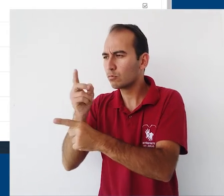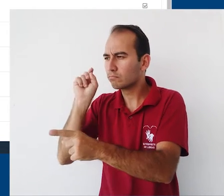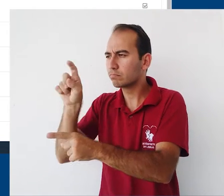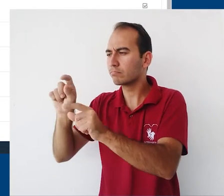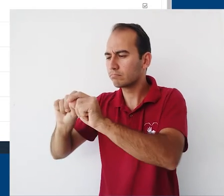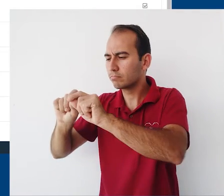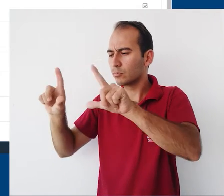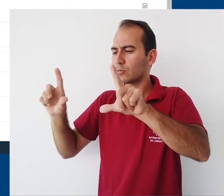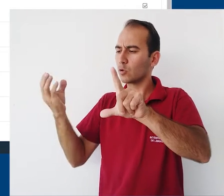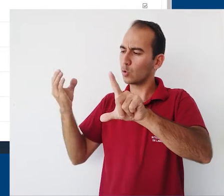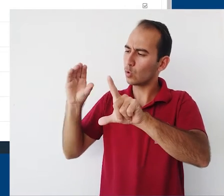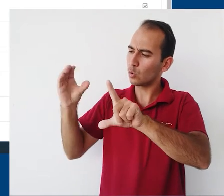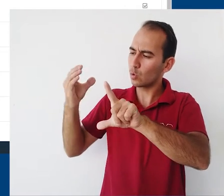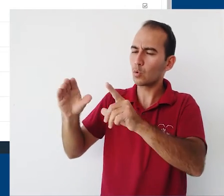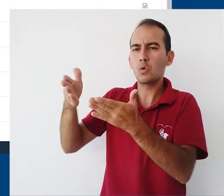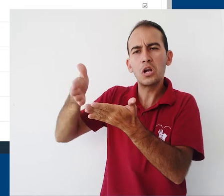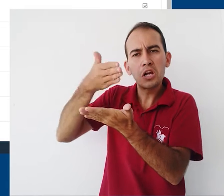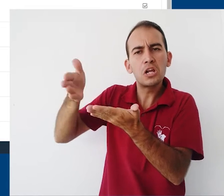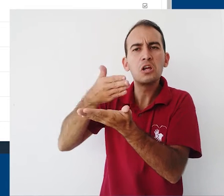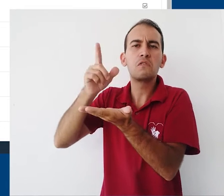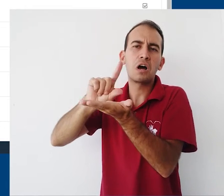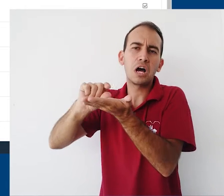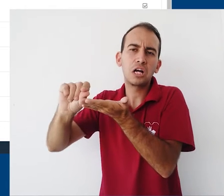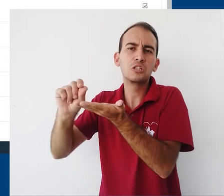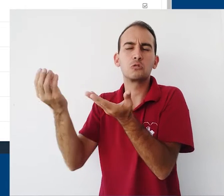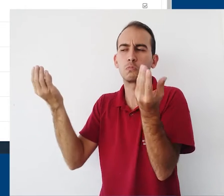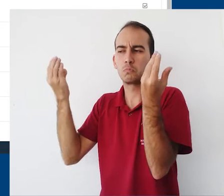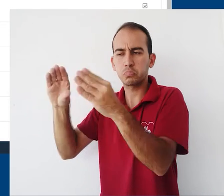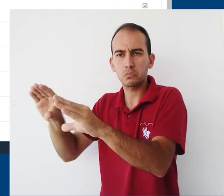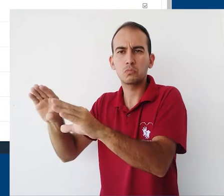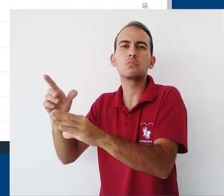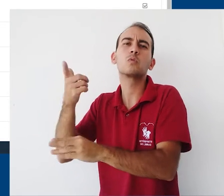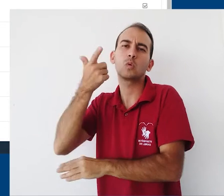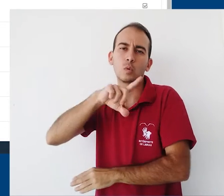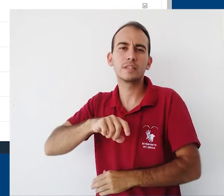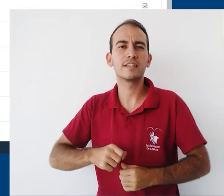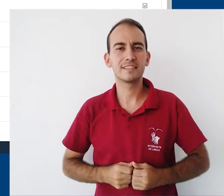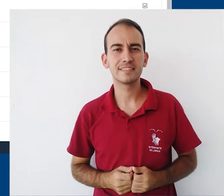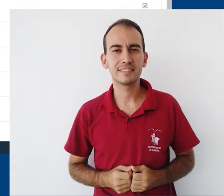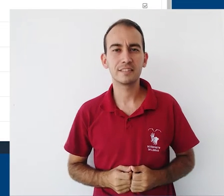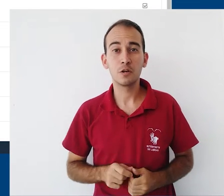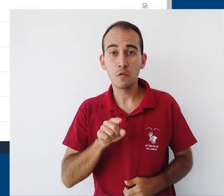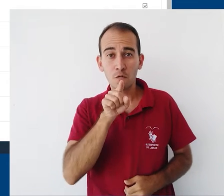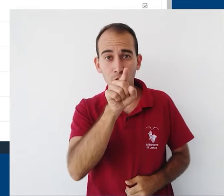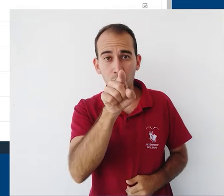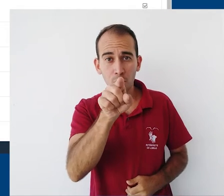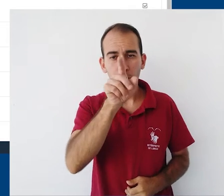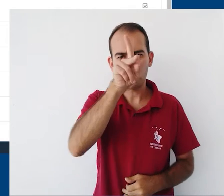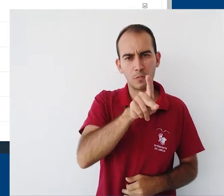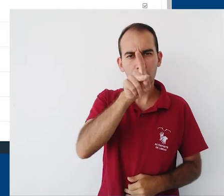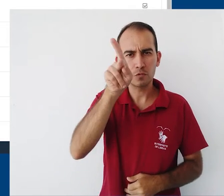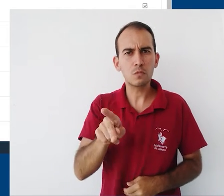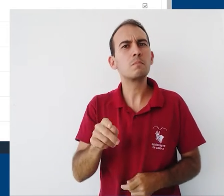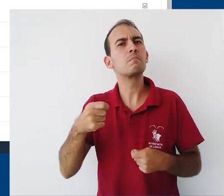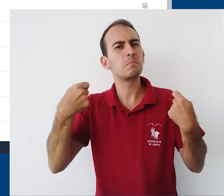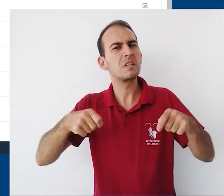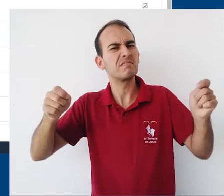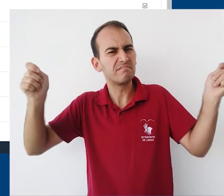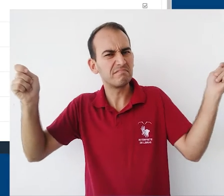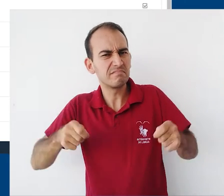professor vai poder disponibilizar aquele arquivo e os estudantes vão poder baixar esse conteúdo. Professores também devem ser capazes